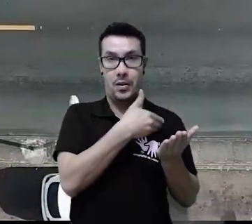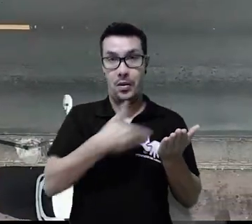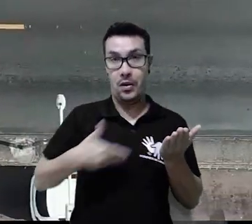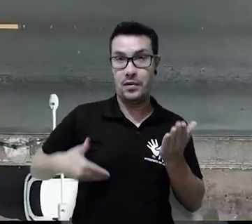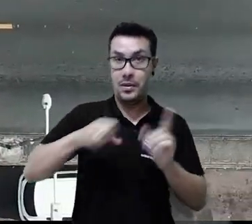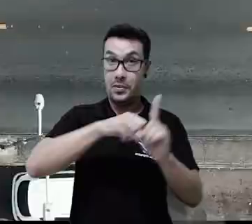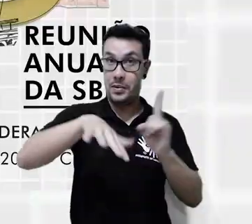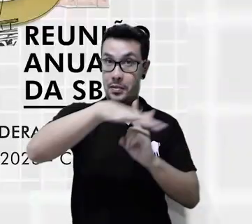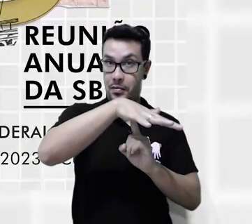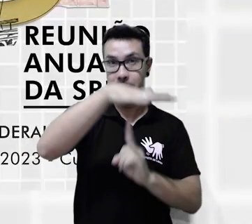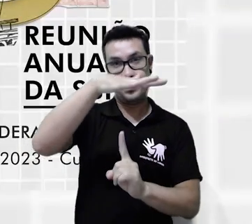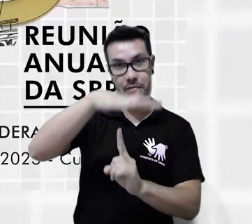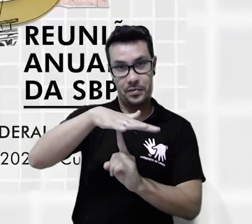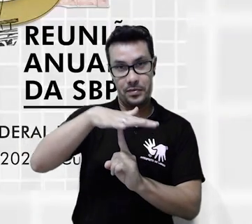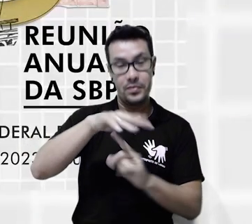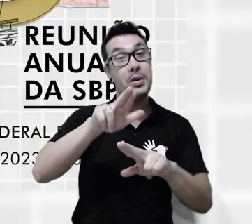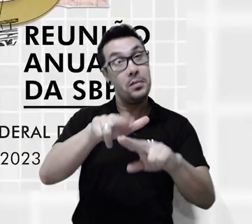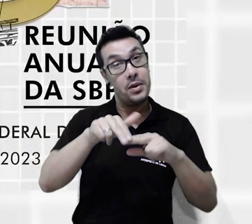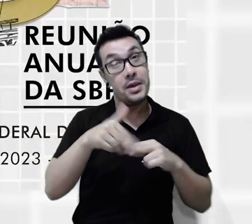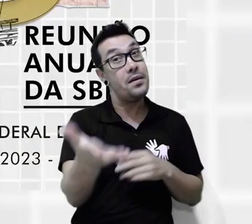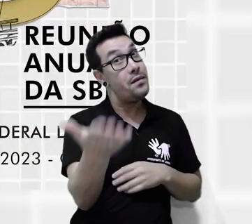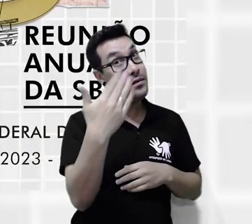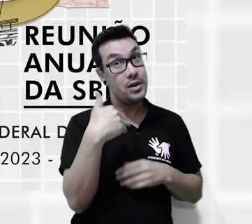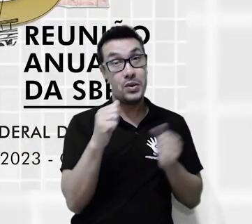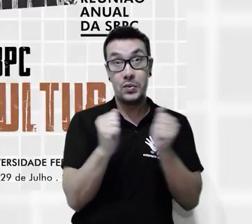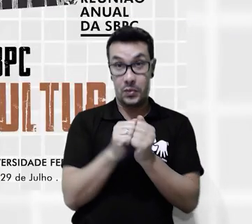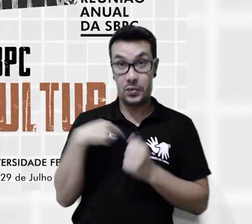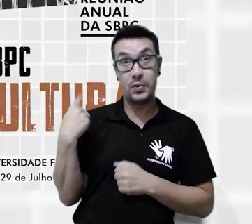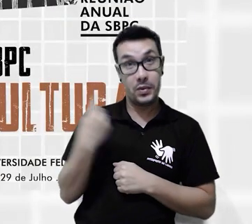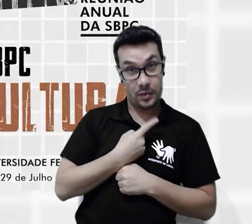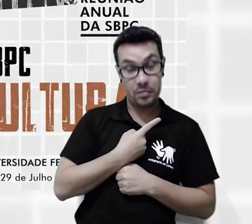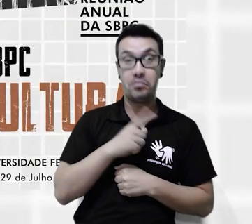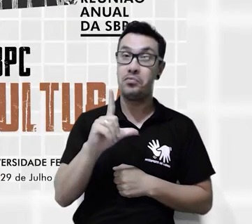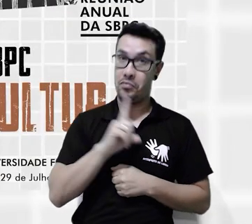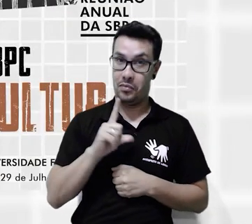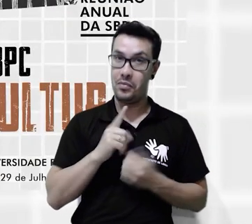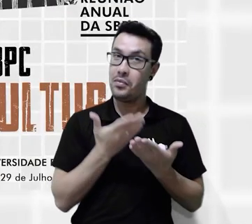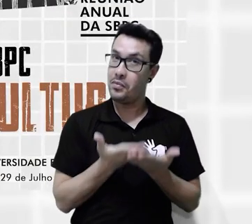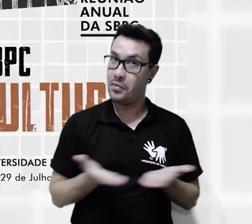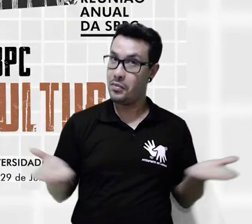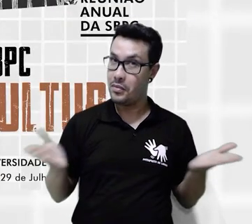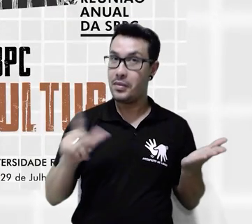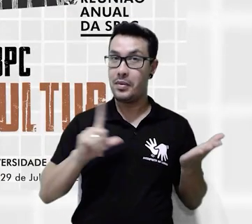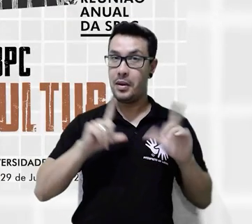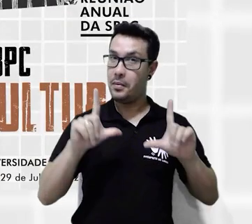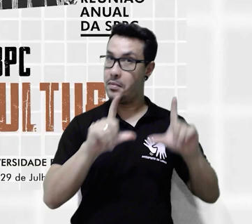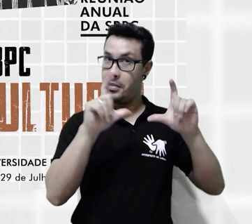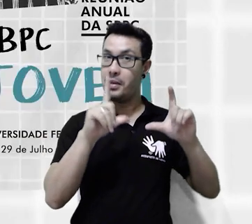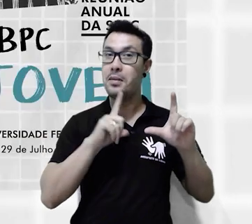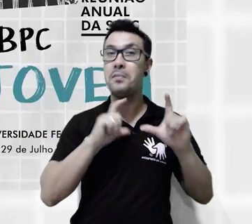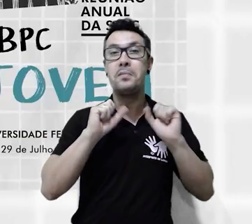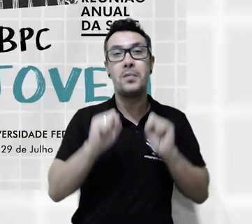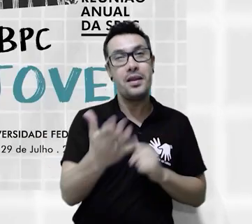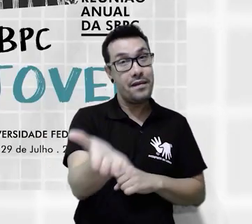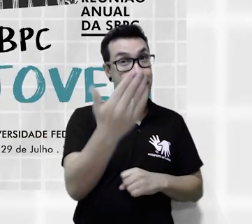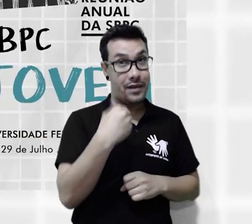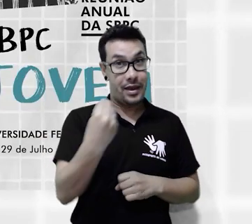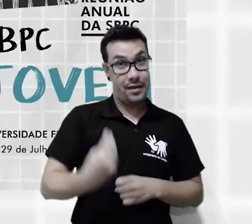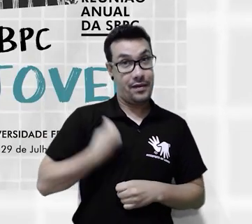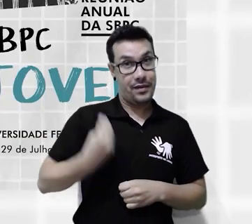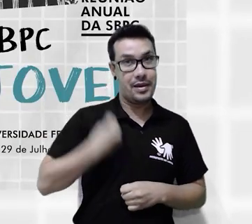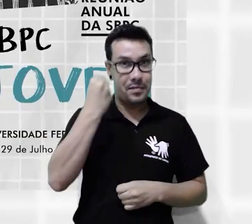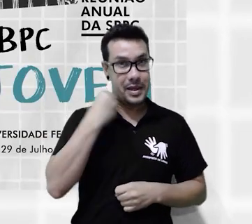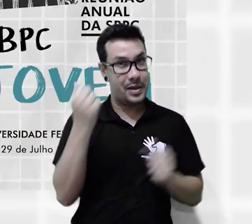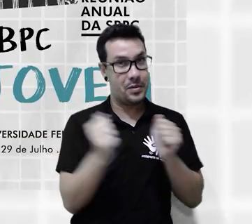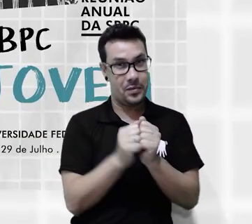sociedade paranaense. Por isso, junte-se a nós, acesse os endereços que aparecem na tela e venha viver essa experiência